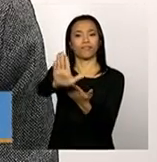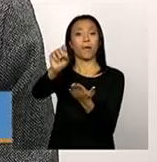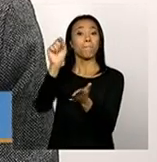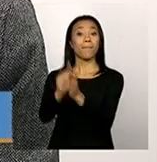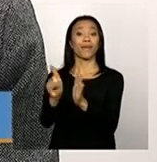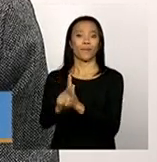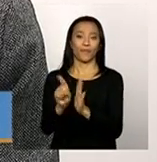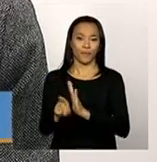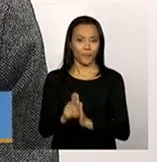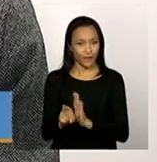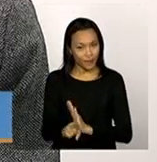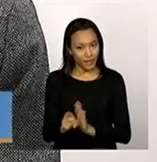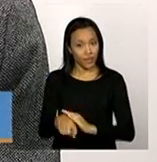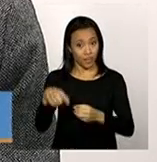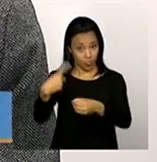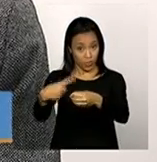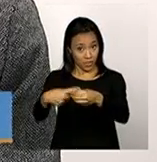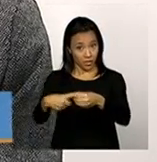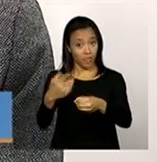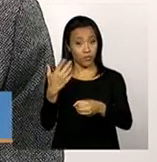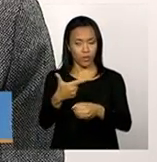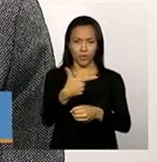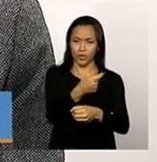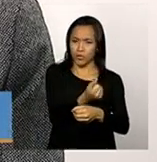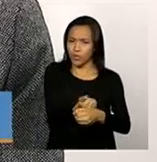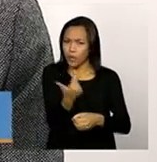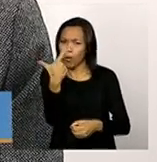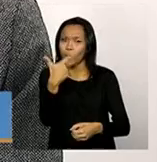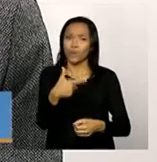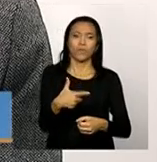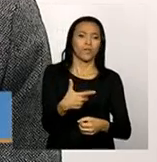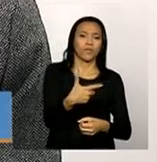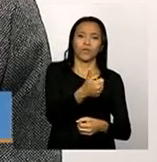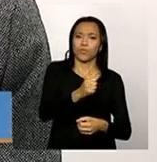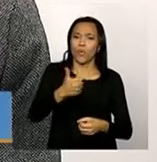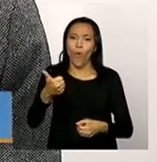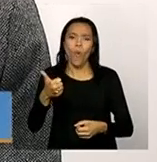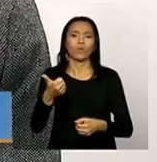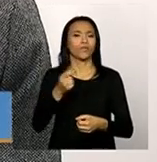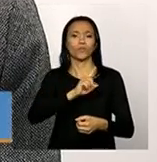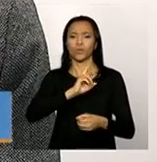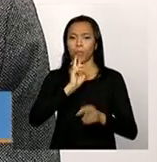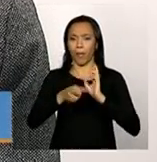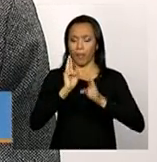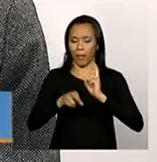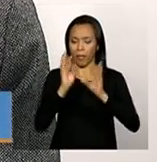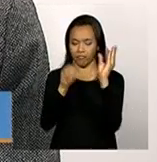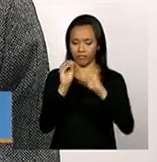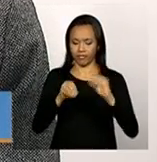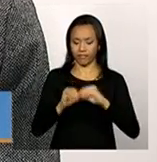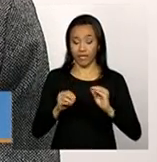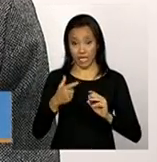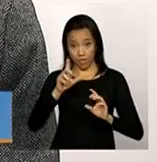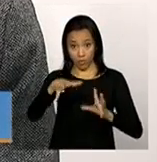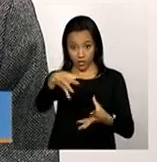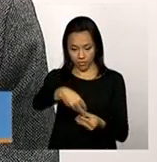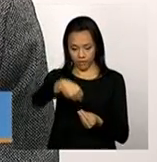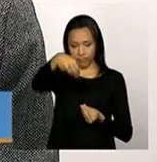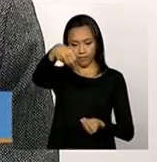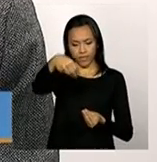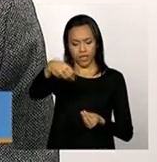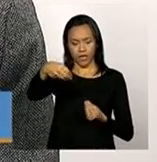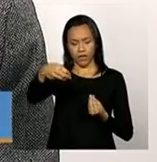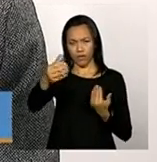respondidos pelo próprio município no ano de 2012 ou no ano de 2011 e assim fazer um comparativo com a situação atual.